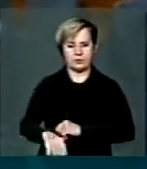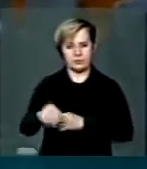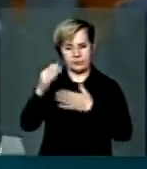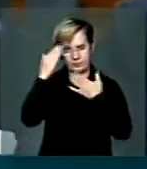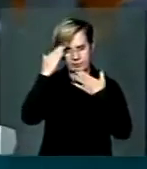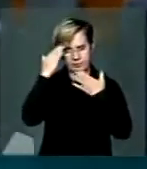Muito obrigado.